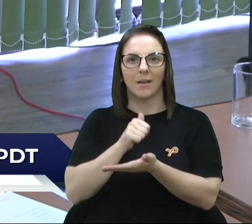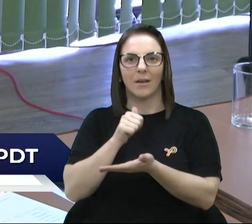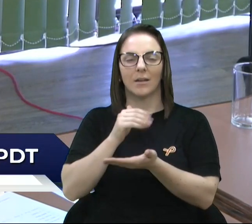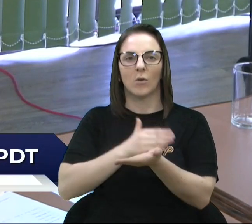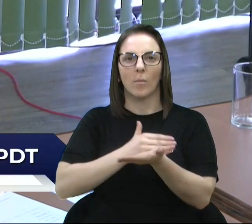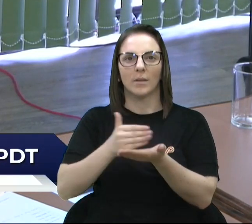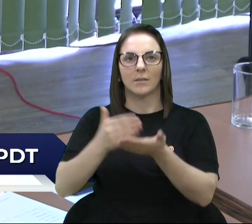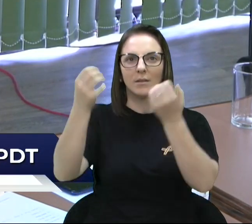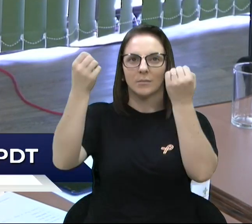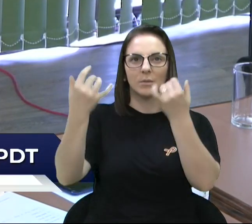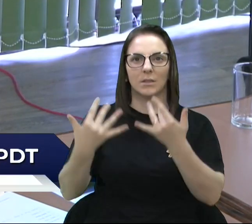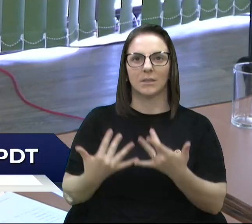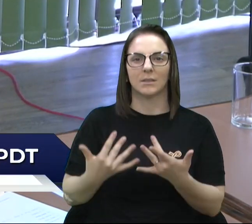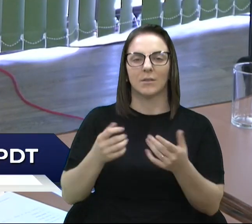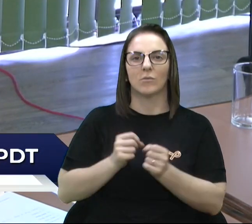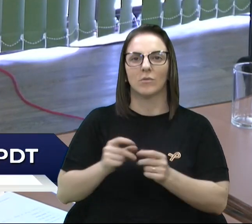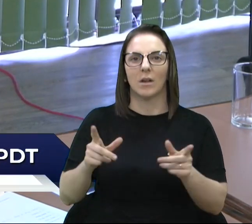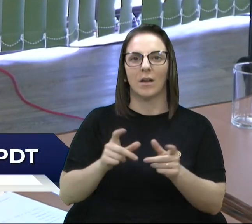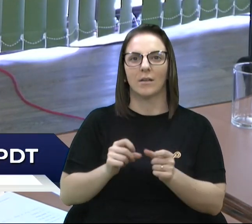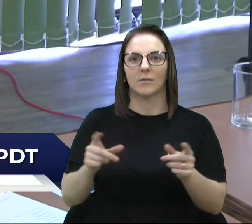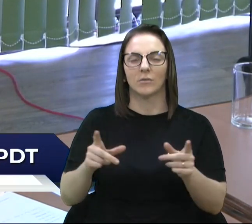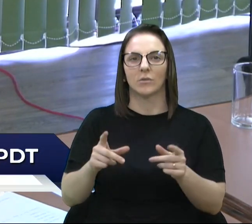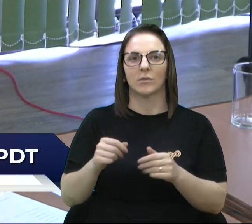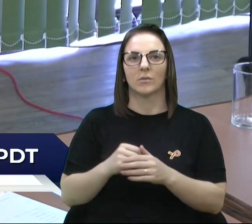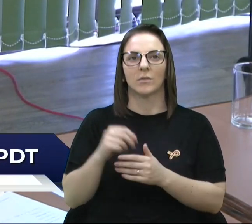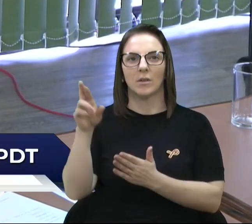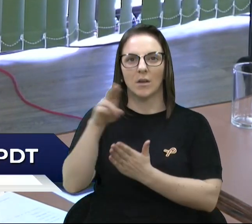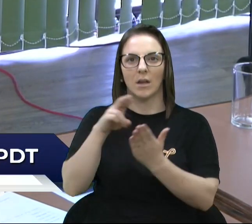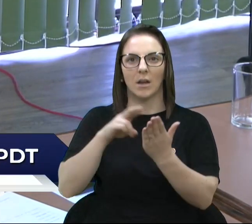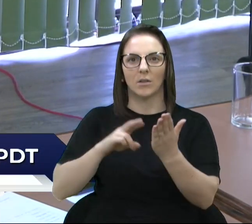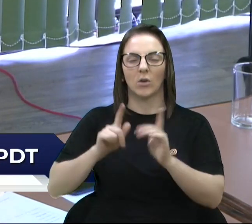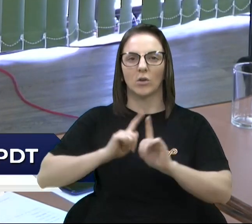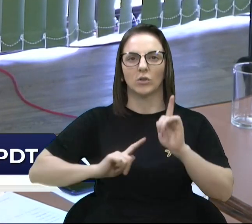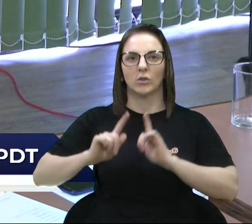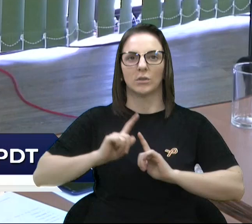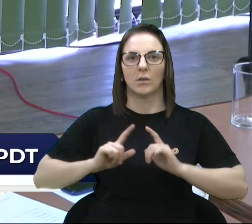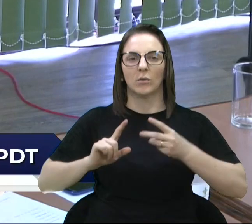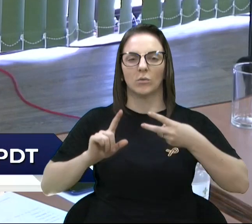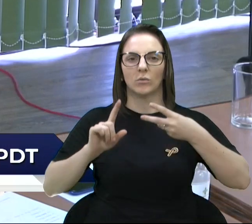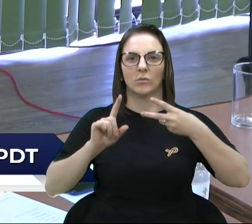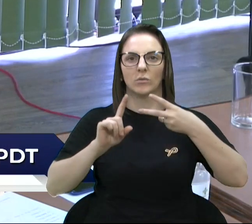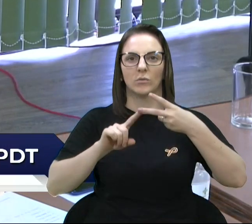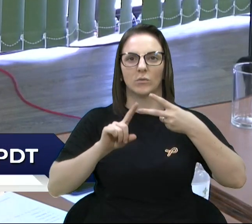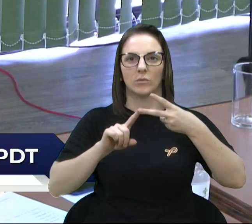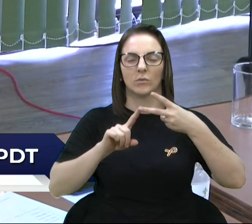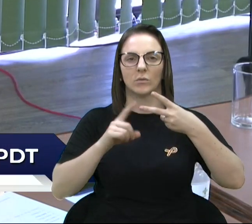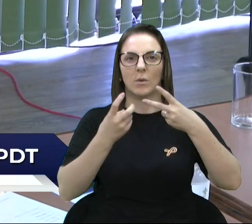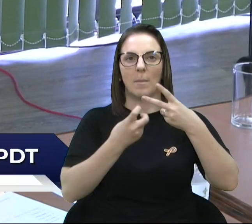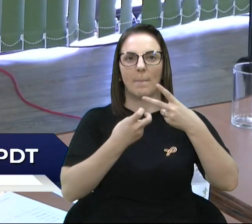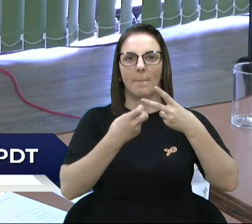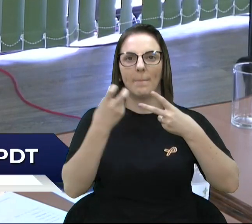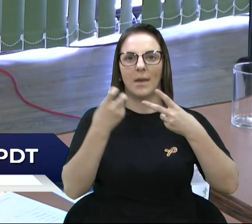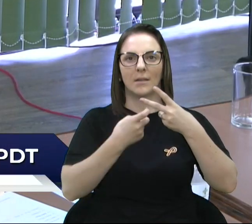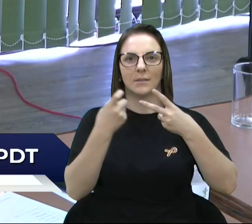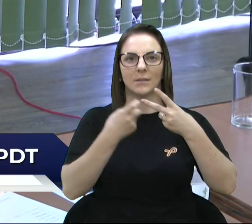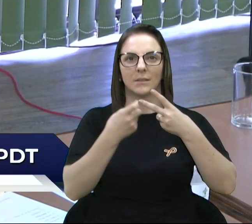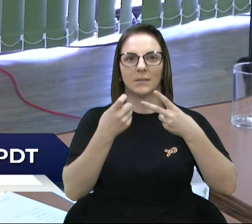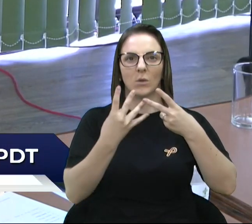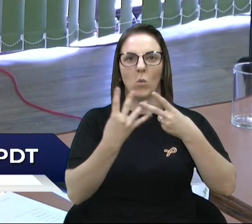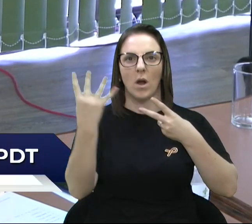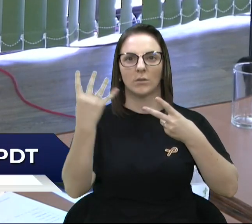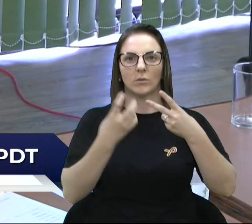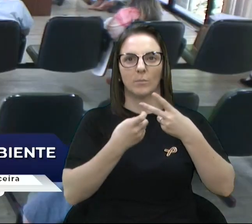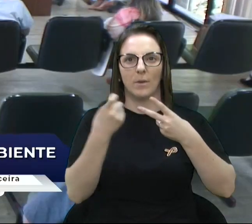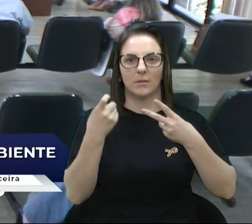apreciação de contas do relatório de gestão do segundo quadrimestre do executivo da Secretaria de Saúde. Por favor, secretária.